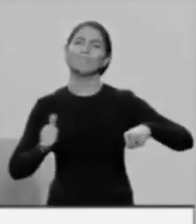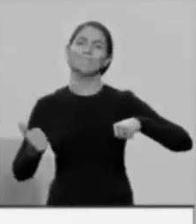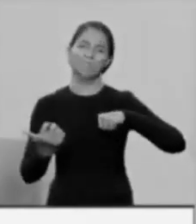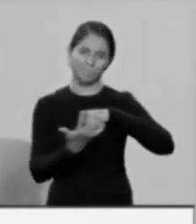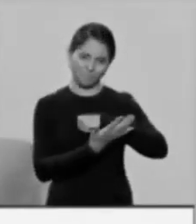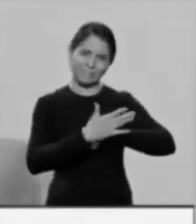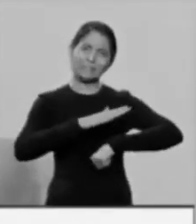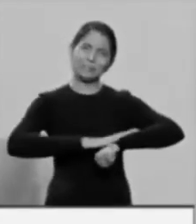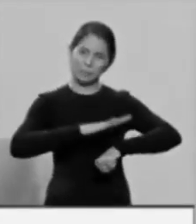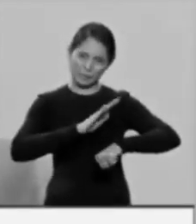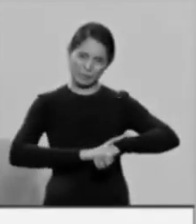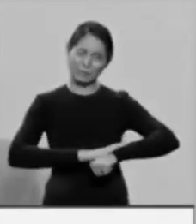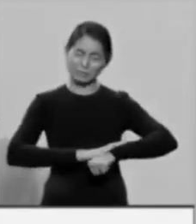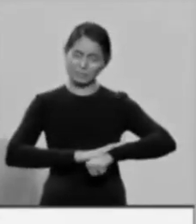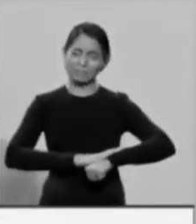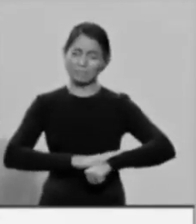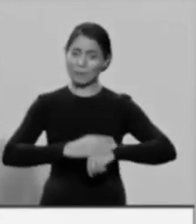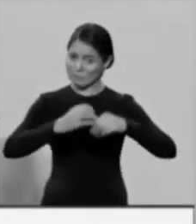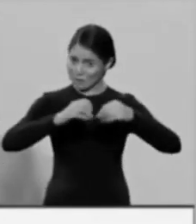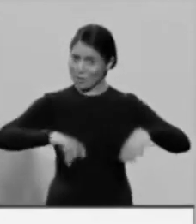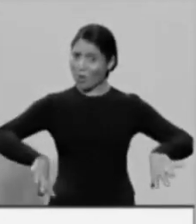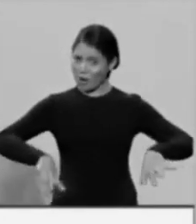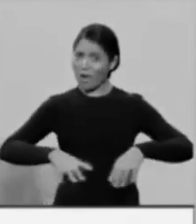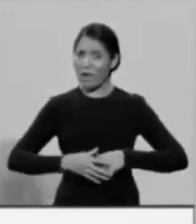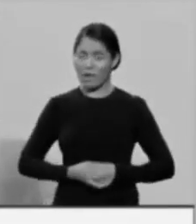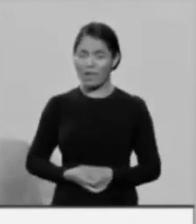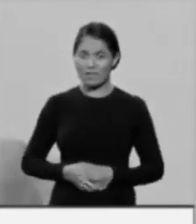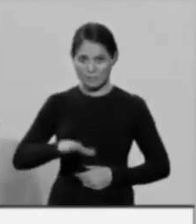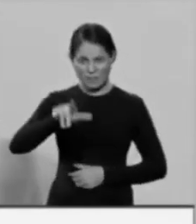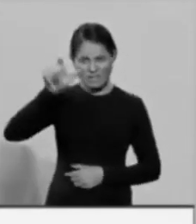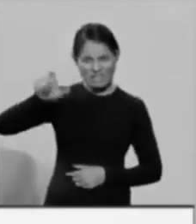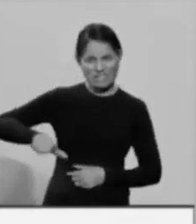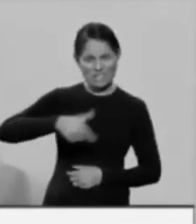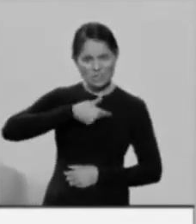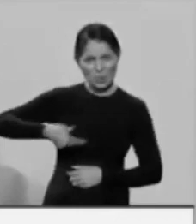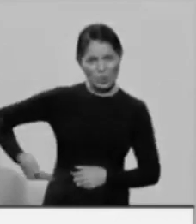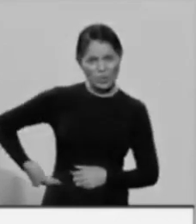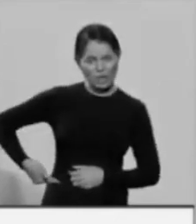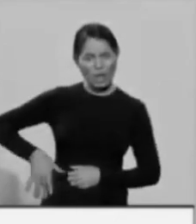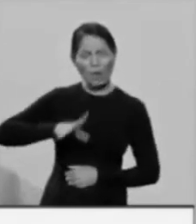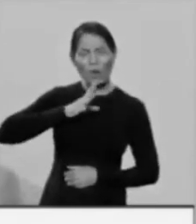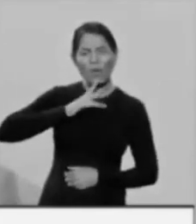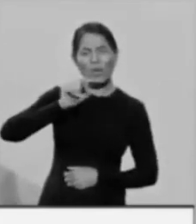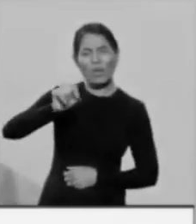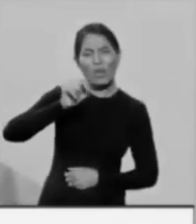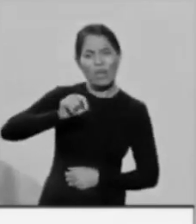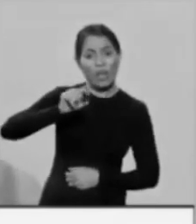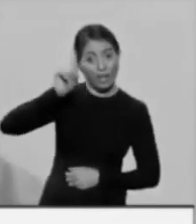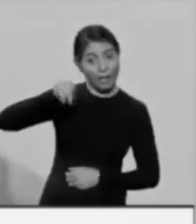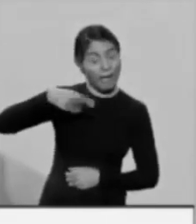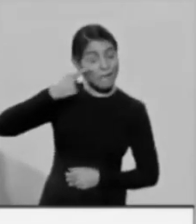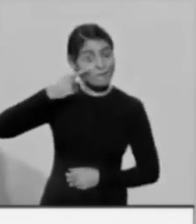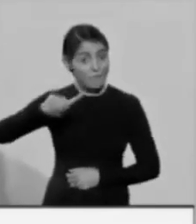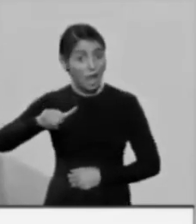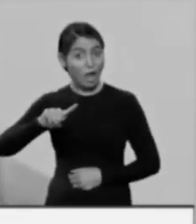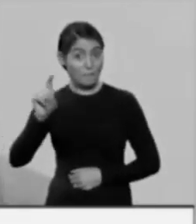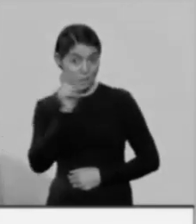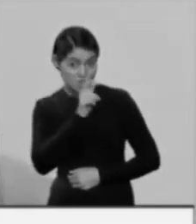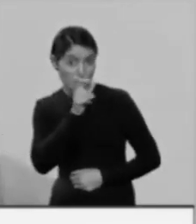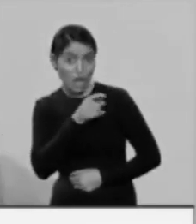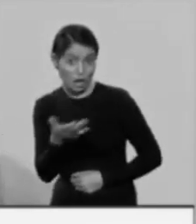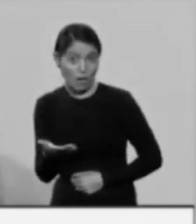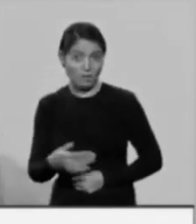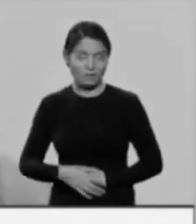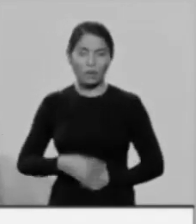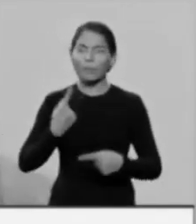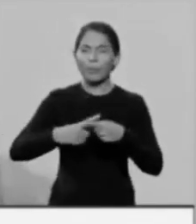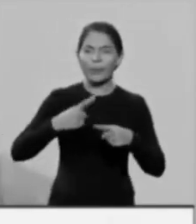E esse governo que já está se tornando conhecido como o governo da mentira. Primeiro, o presidente foi eleito com base na mentira, com